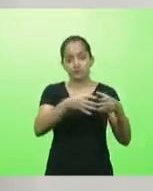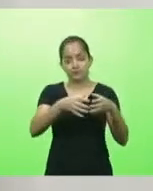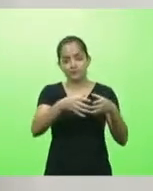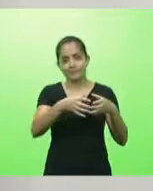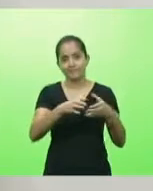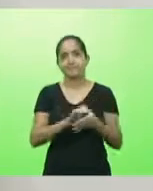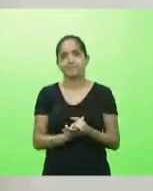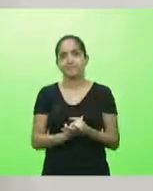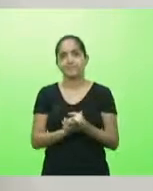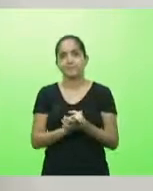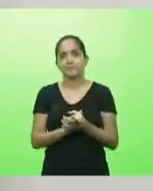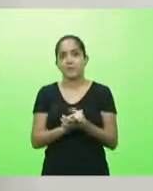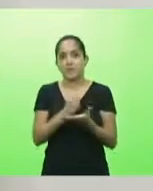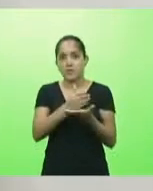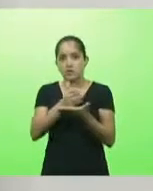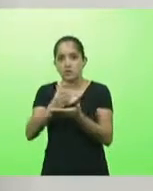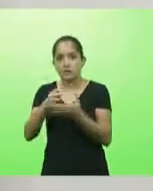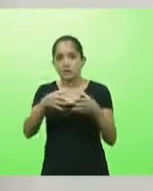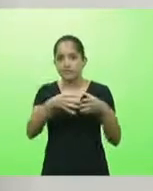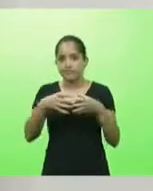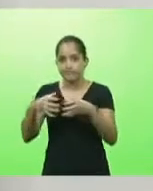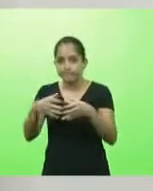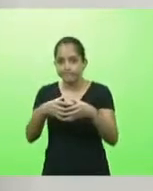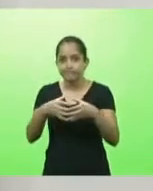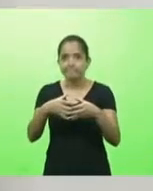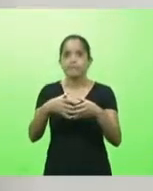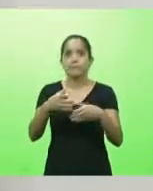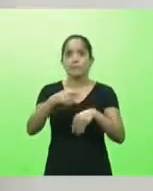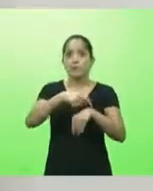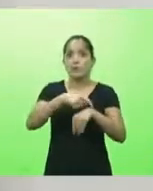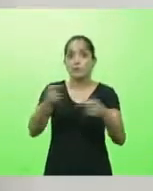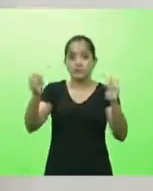se divide. Uma situação de crise, uma situação crítica.